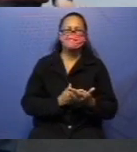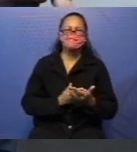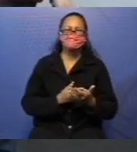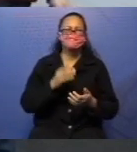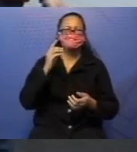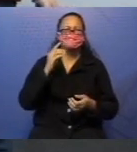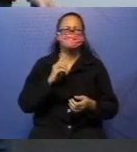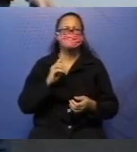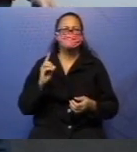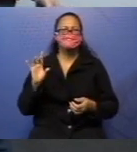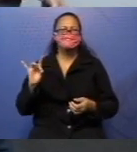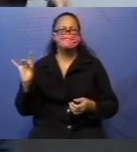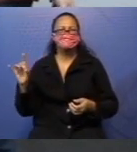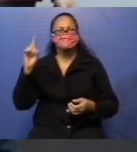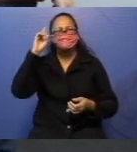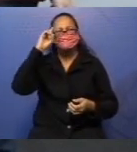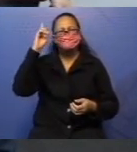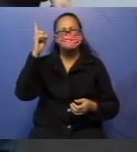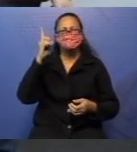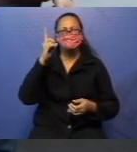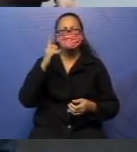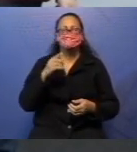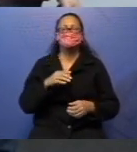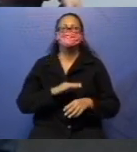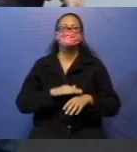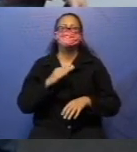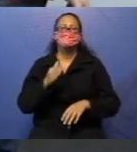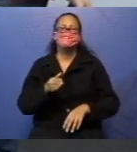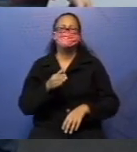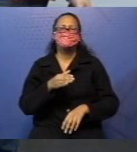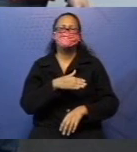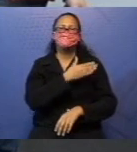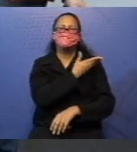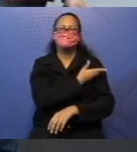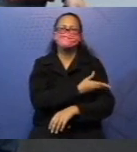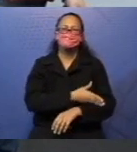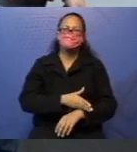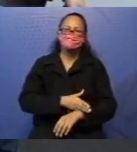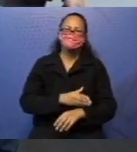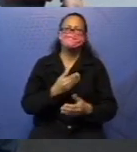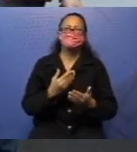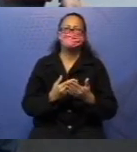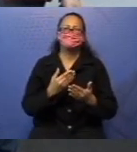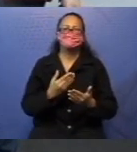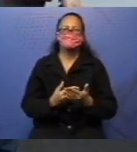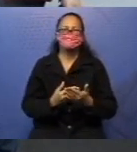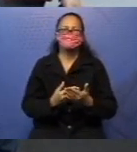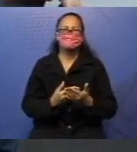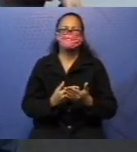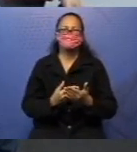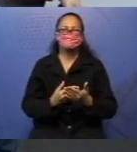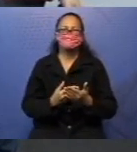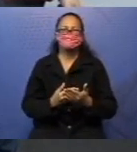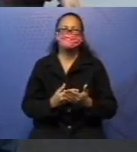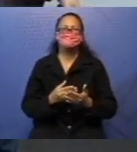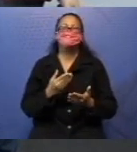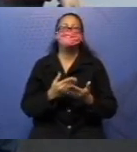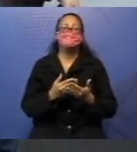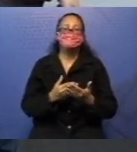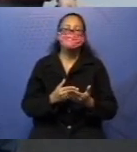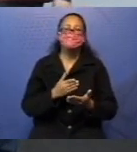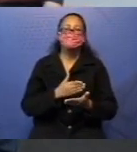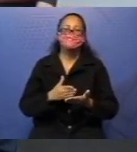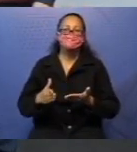acostumados com as nossas aulas. Dá o horário aí, né? Que a nossa aula começa uma e meia, eu tenho certeza que está todo mundo